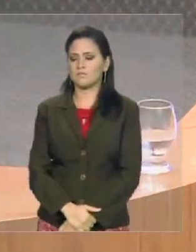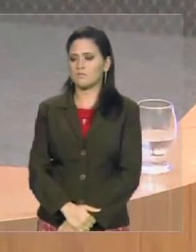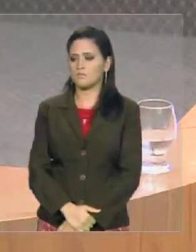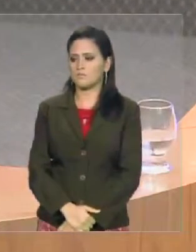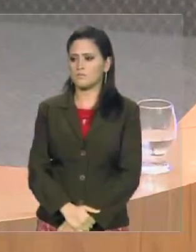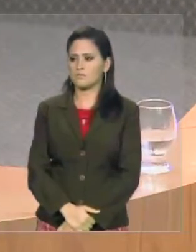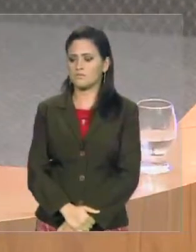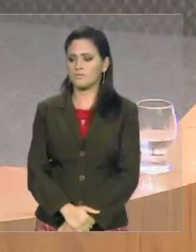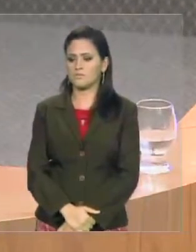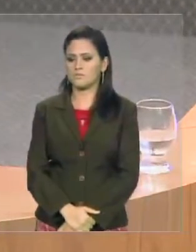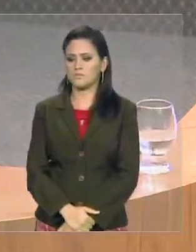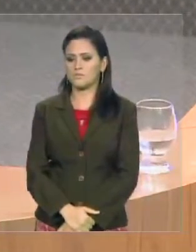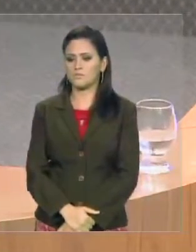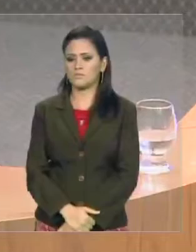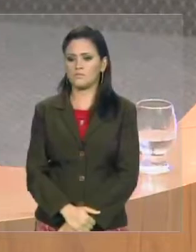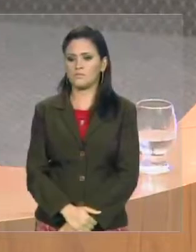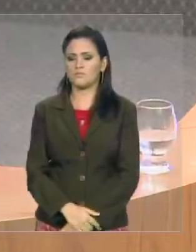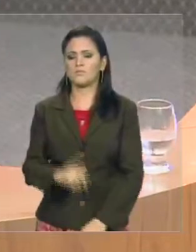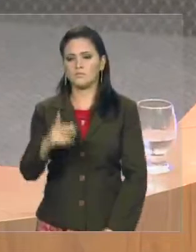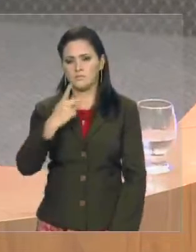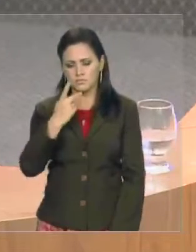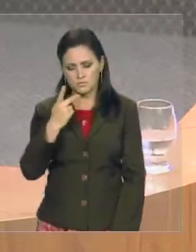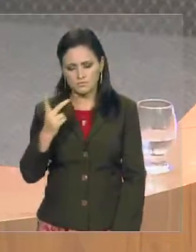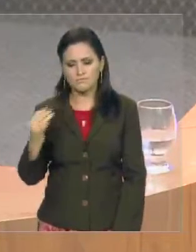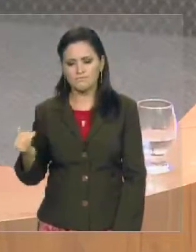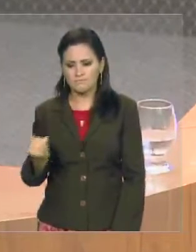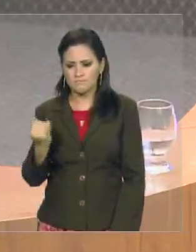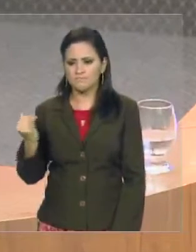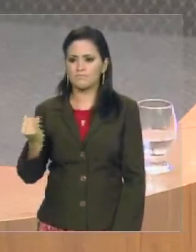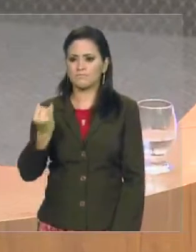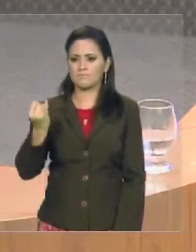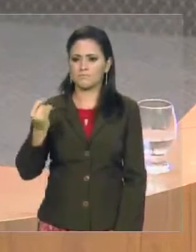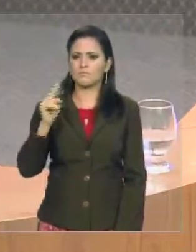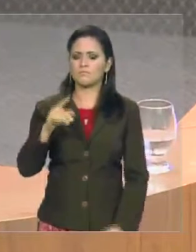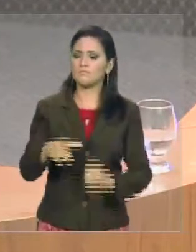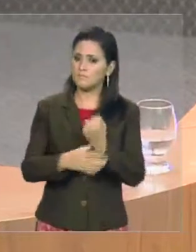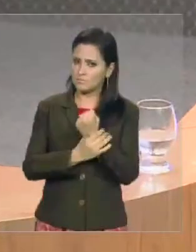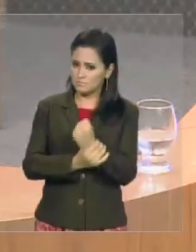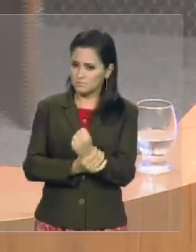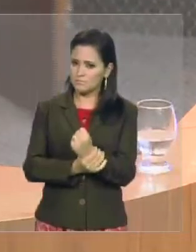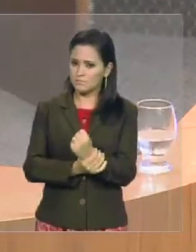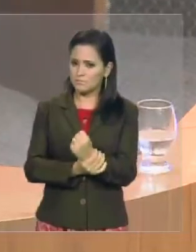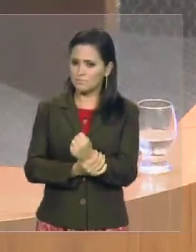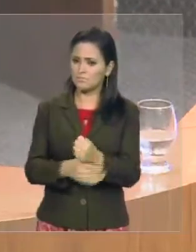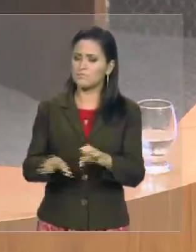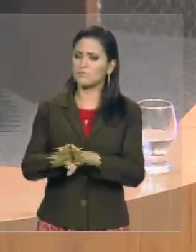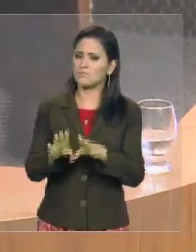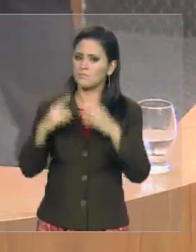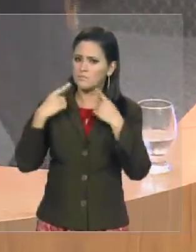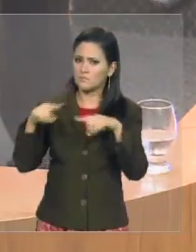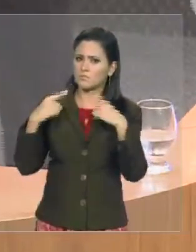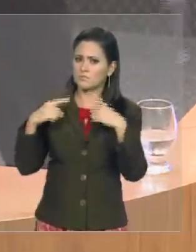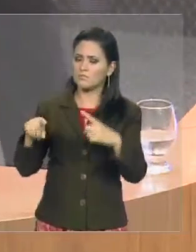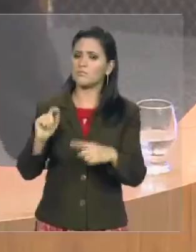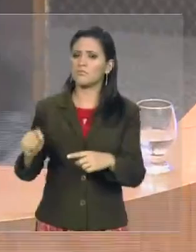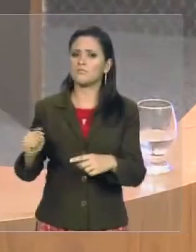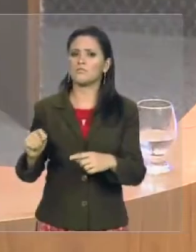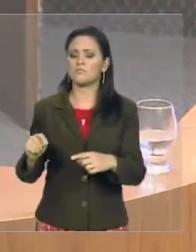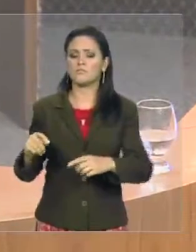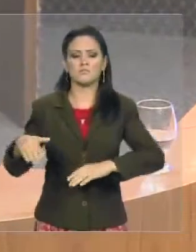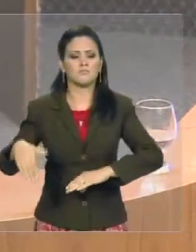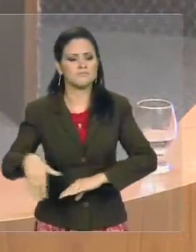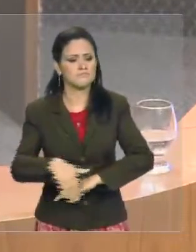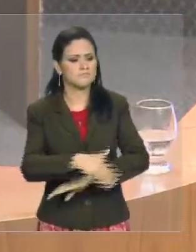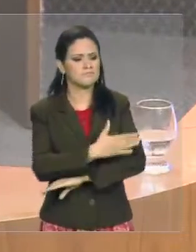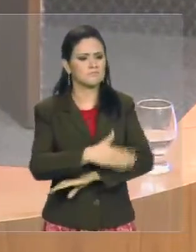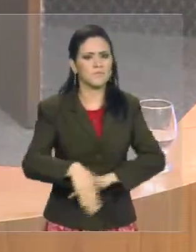Cabo Campos, o senhor tocou no ponto principal, que o senhor é da área de segurança. Eles também reclamam disso, estão ali vulneráveis, ali na